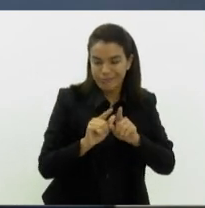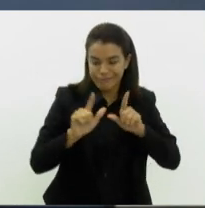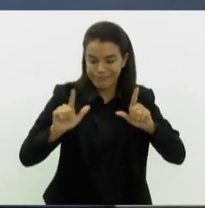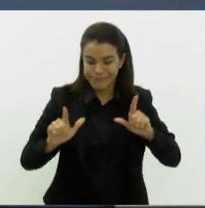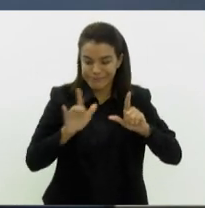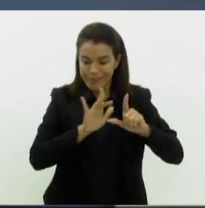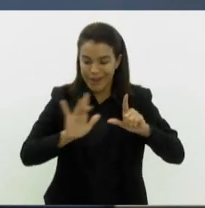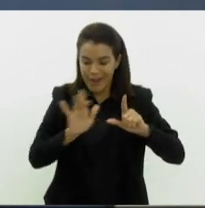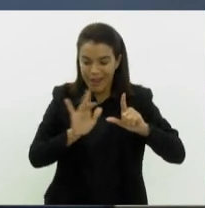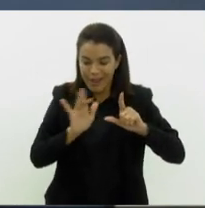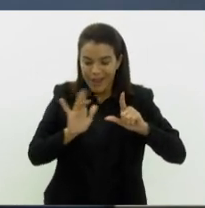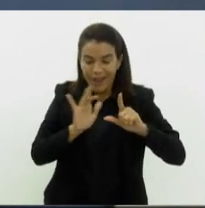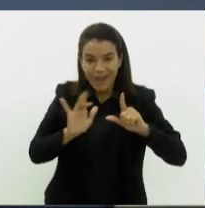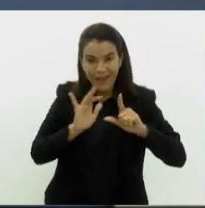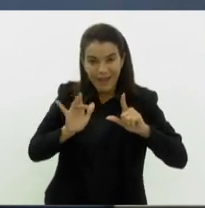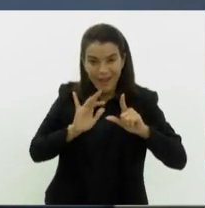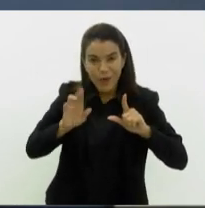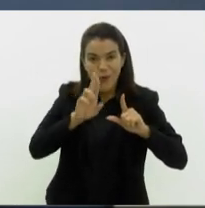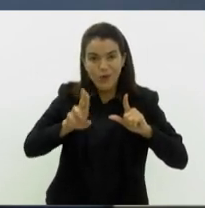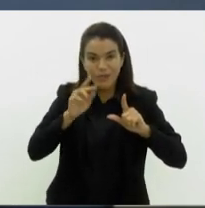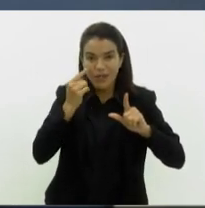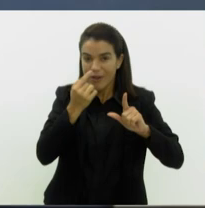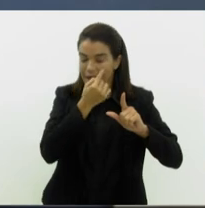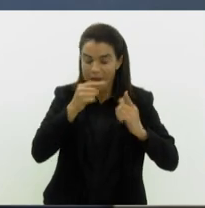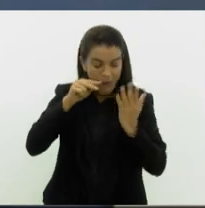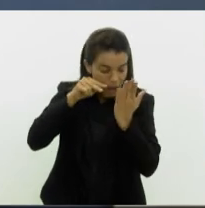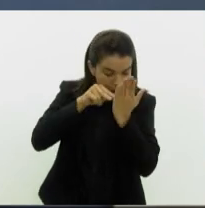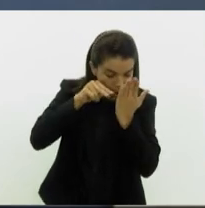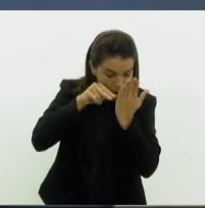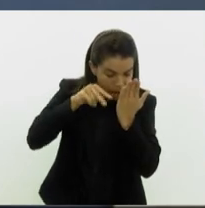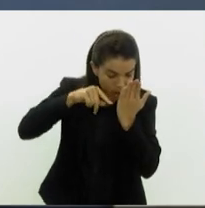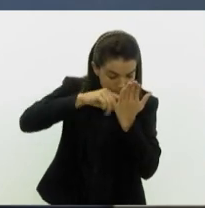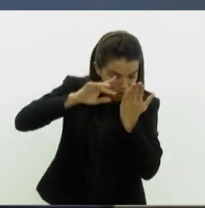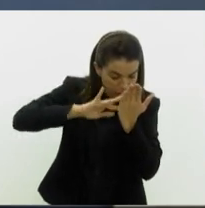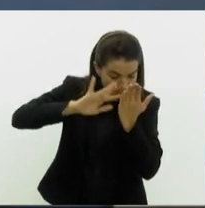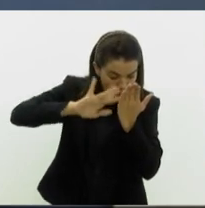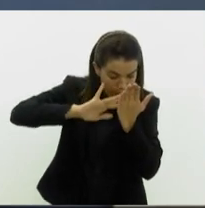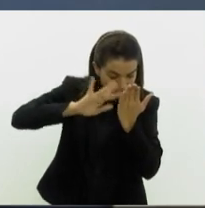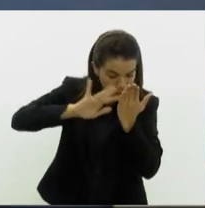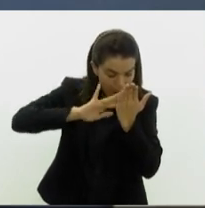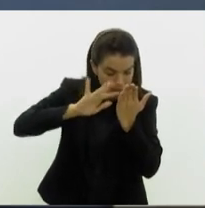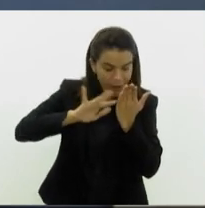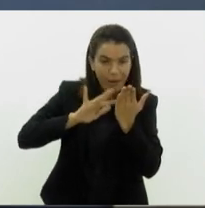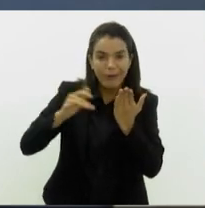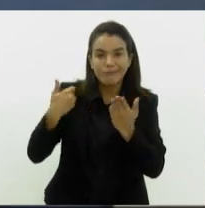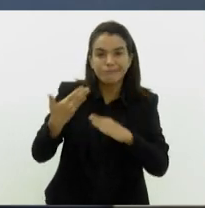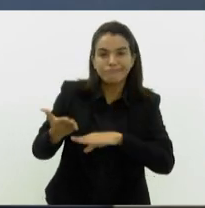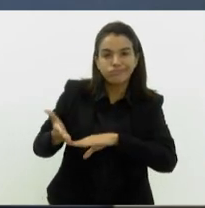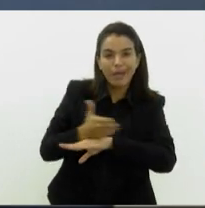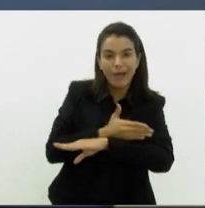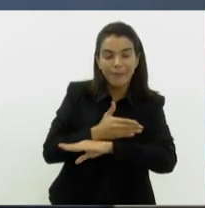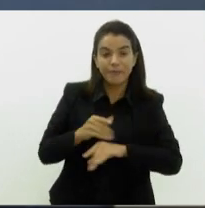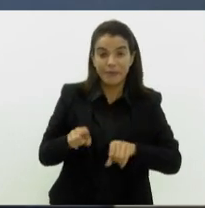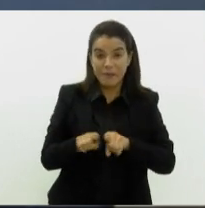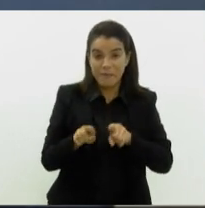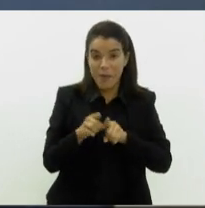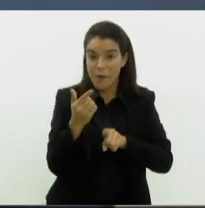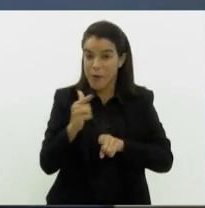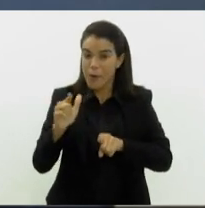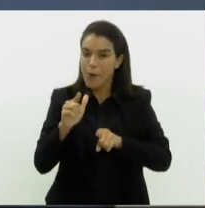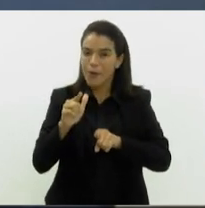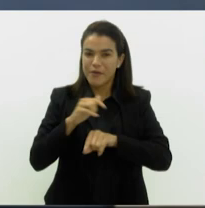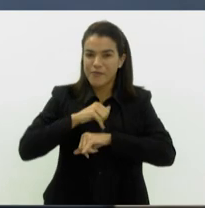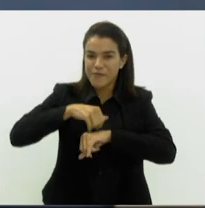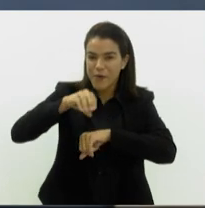Então eles começam a usar essa visão de perto continuamente de uma forma muito precoce. E outra questão muito importante também